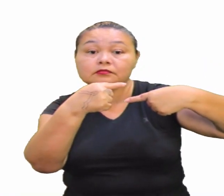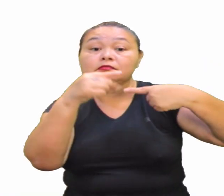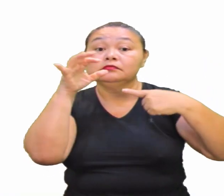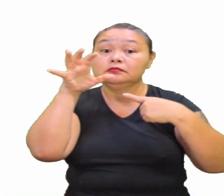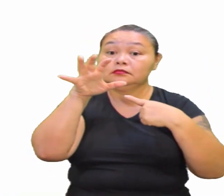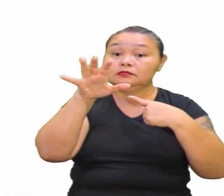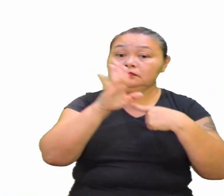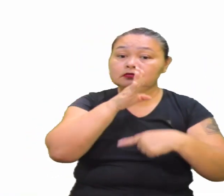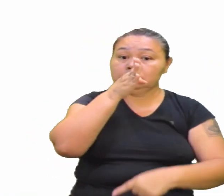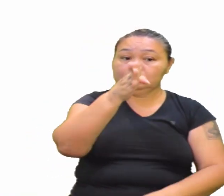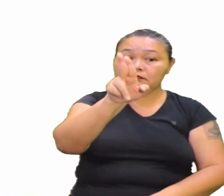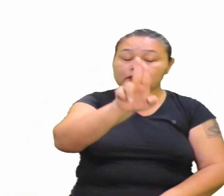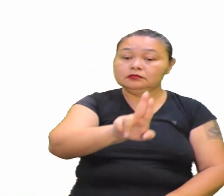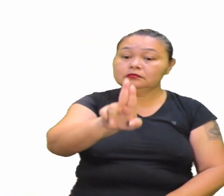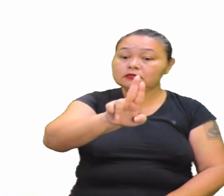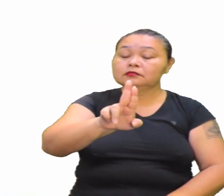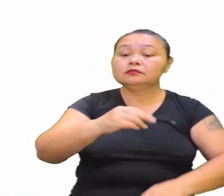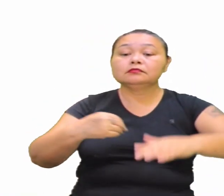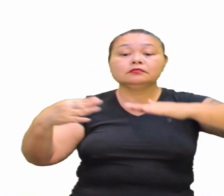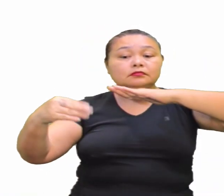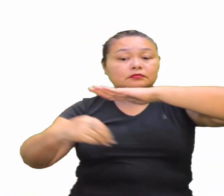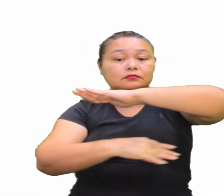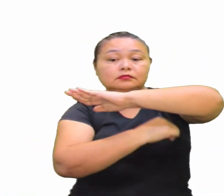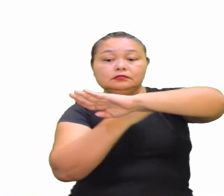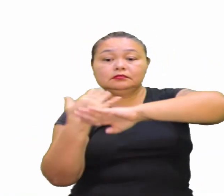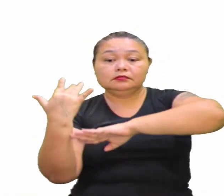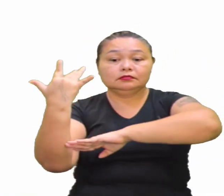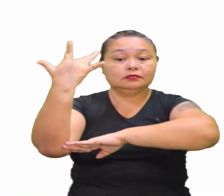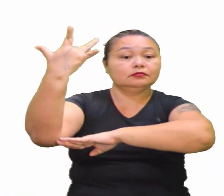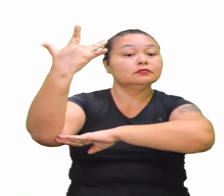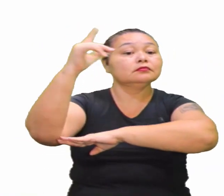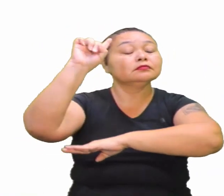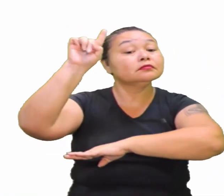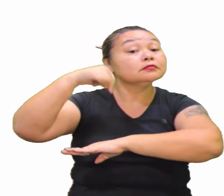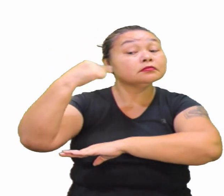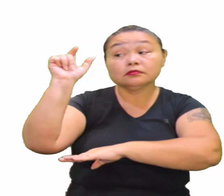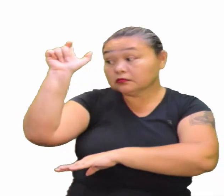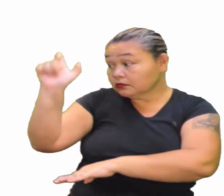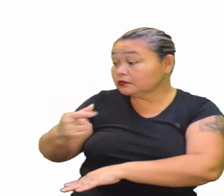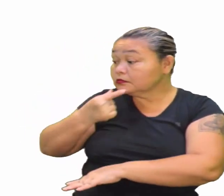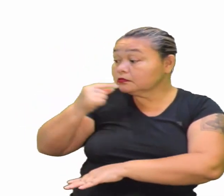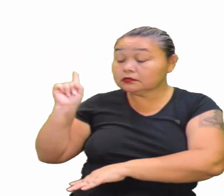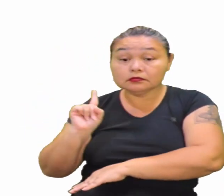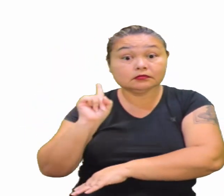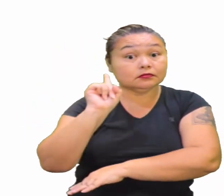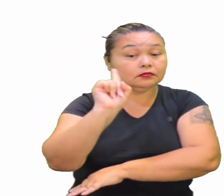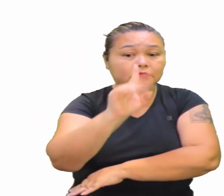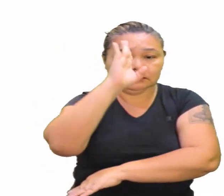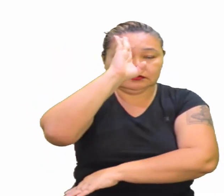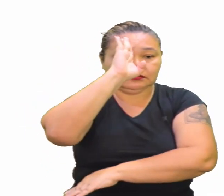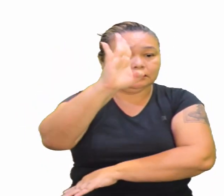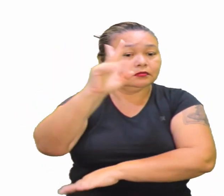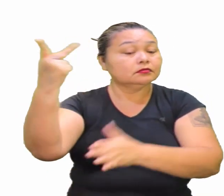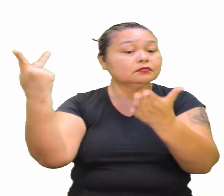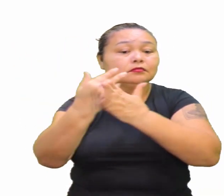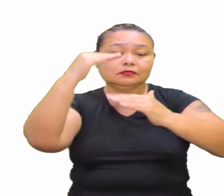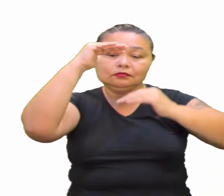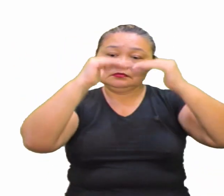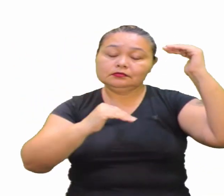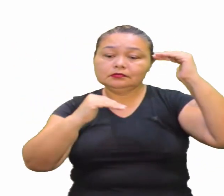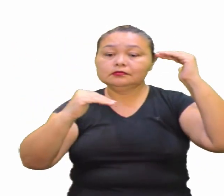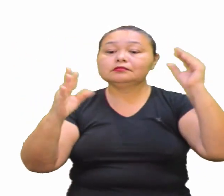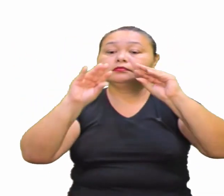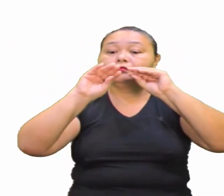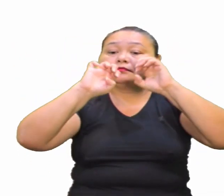E influenciar diretamente no funcionamento do ecossistema A ação do homem é a principal causa de